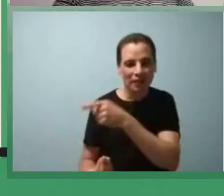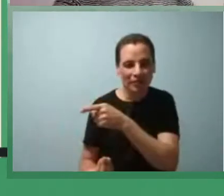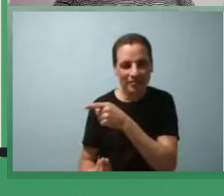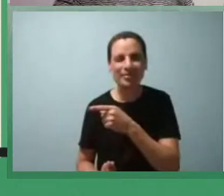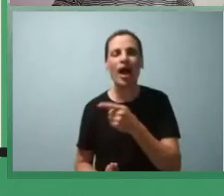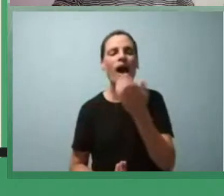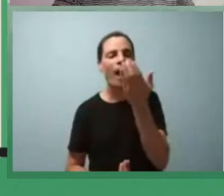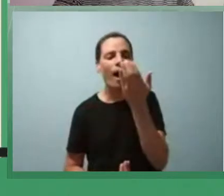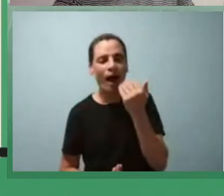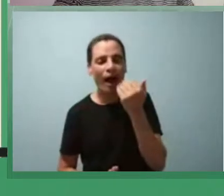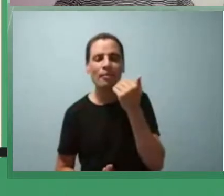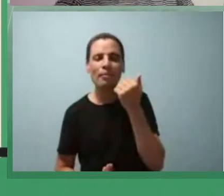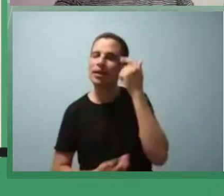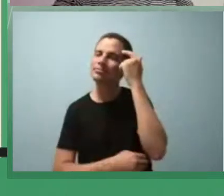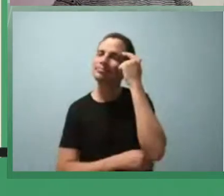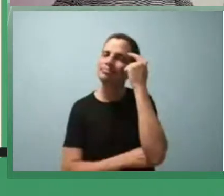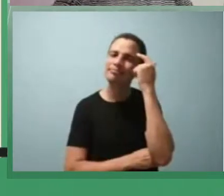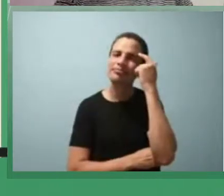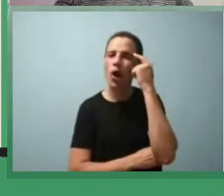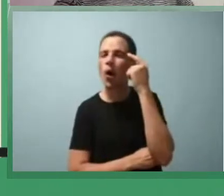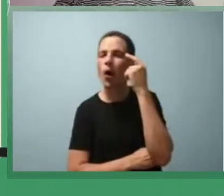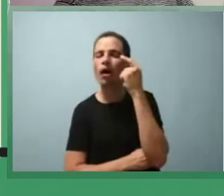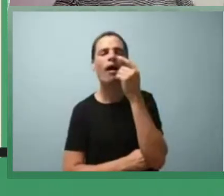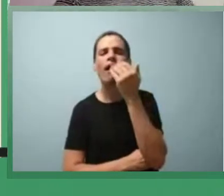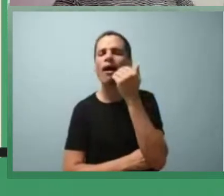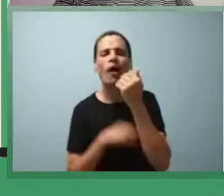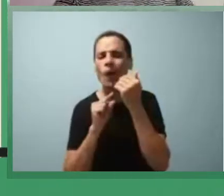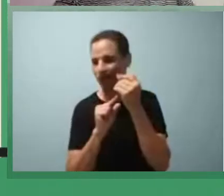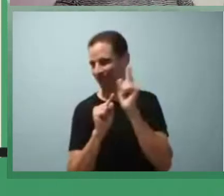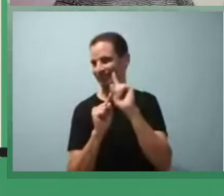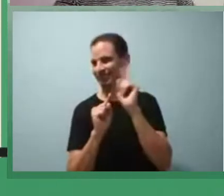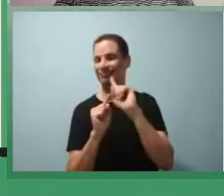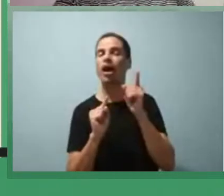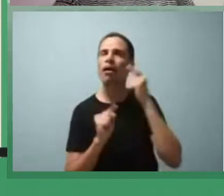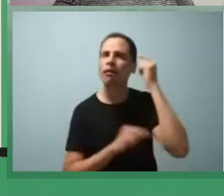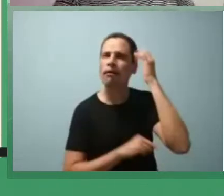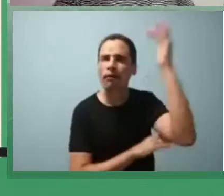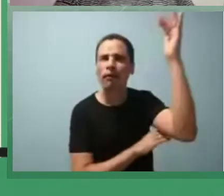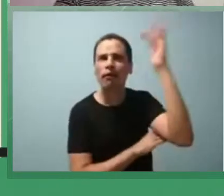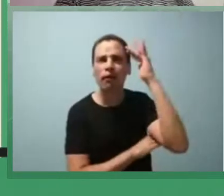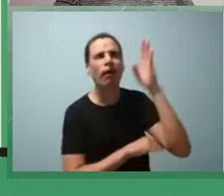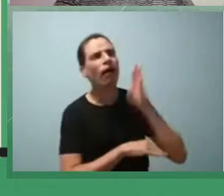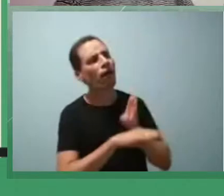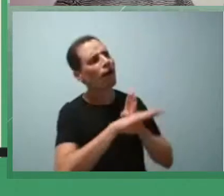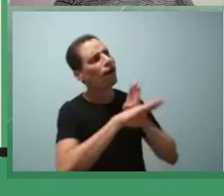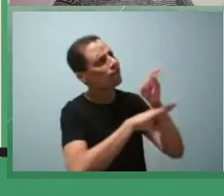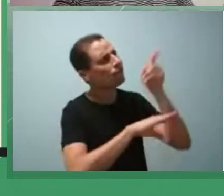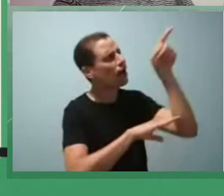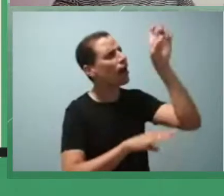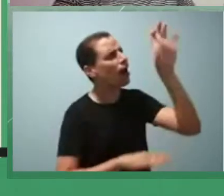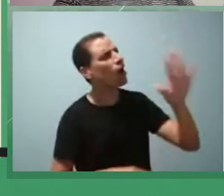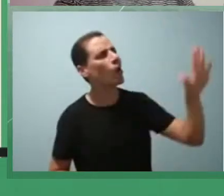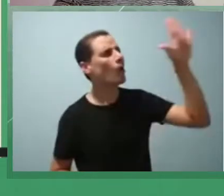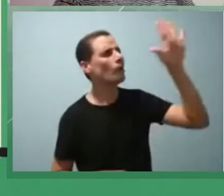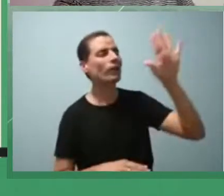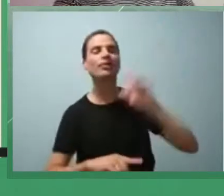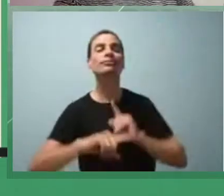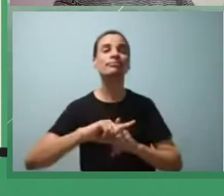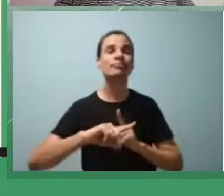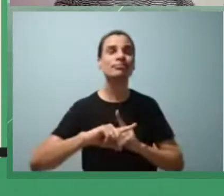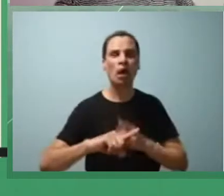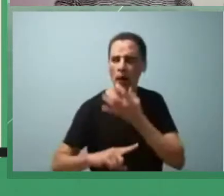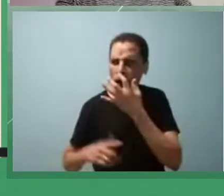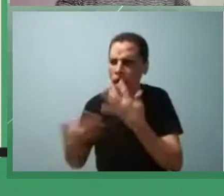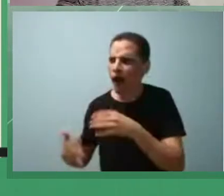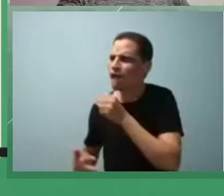o propósito de ir à Europa menino impressionou-se com um biscoito que fazia sua avó e que se